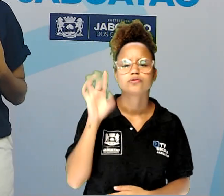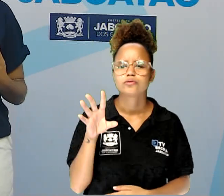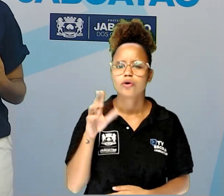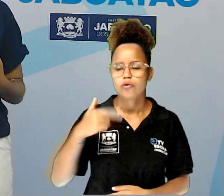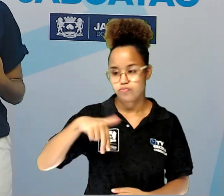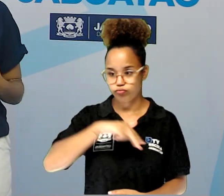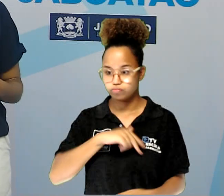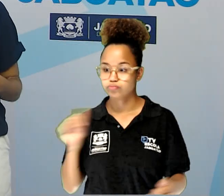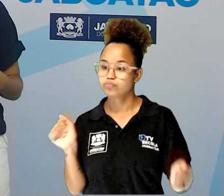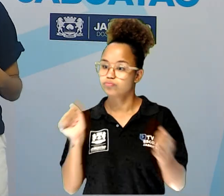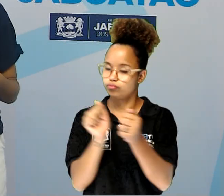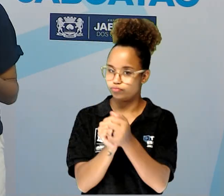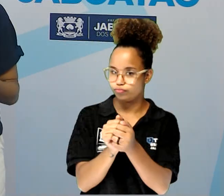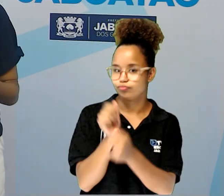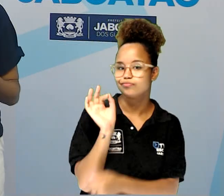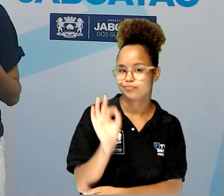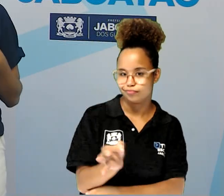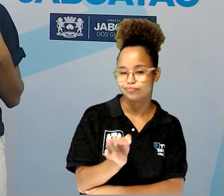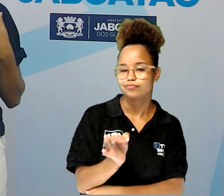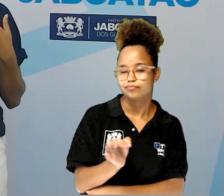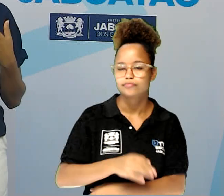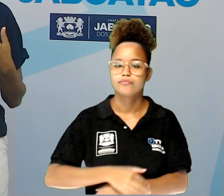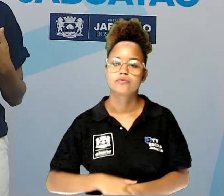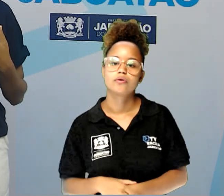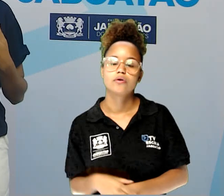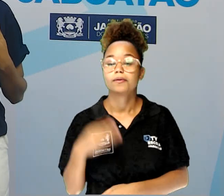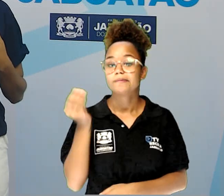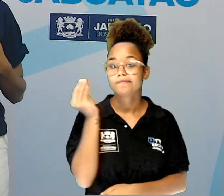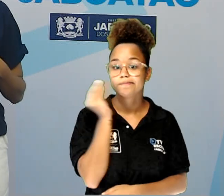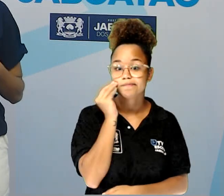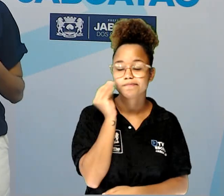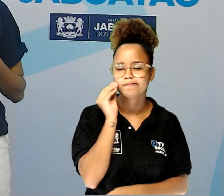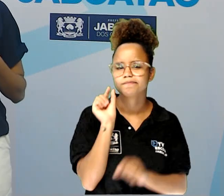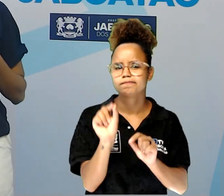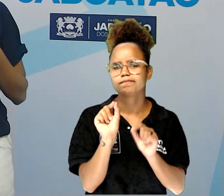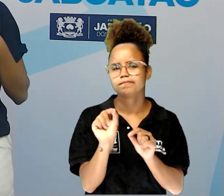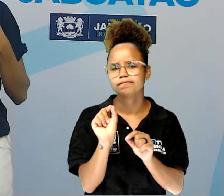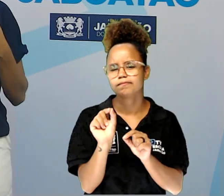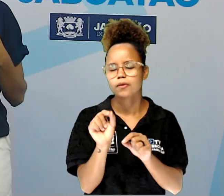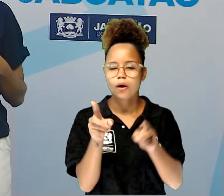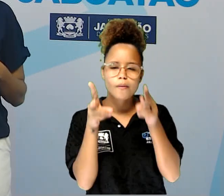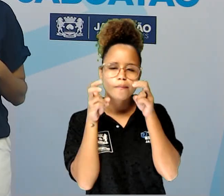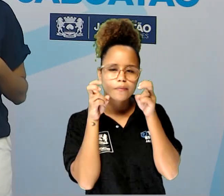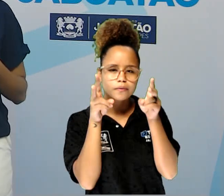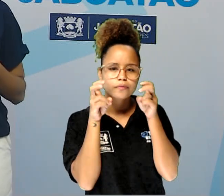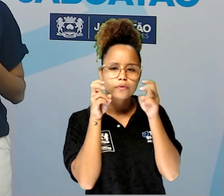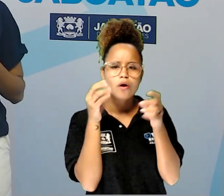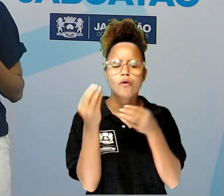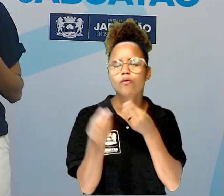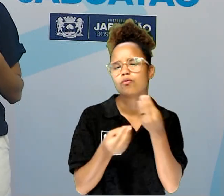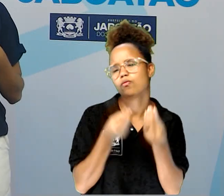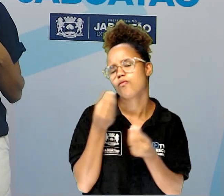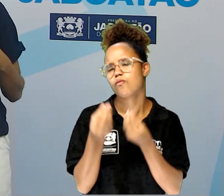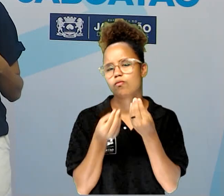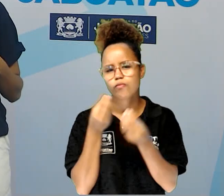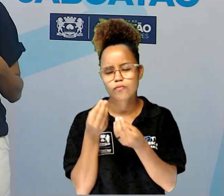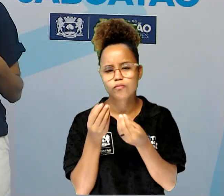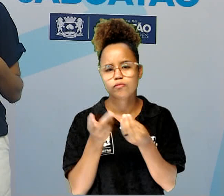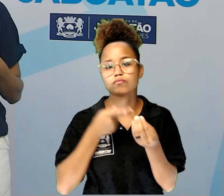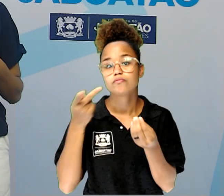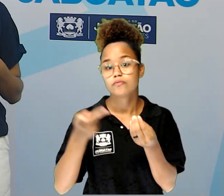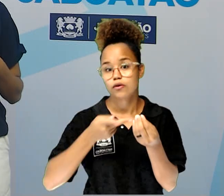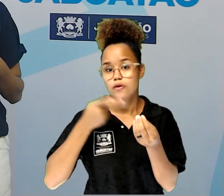a gente, certo? Vamos tentar perceber como é que a gente fala,